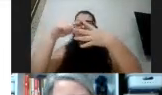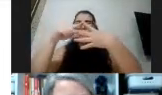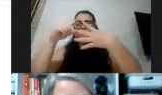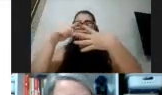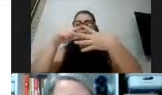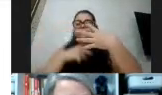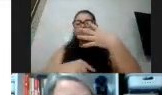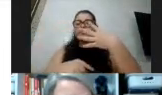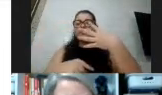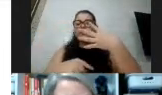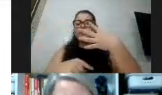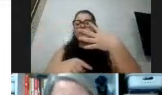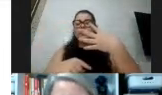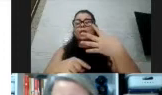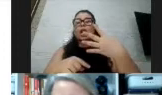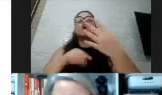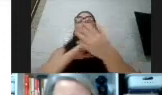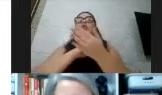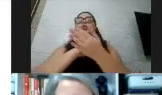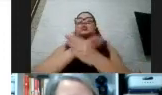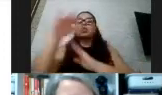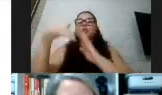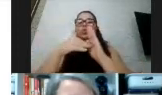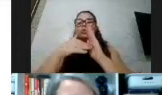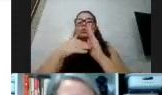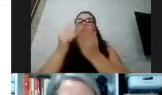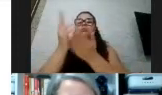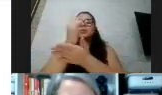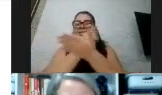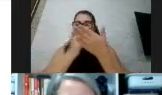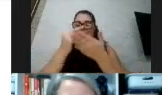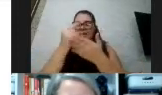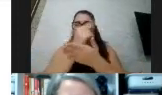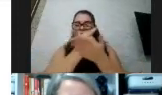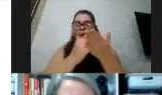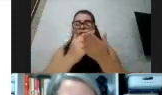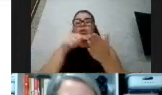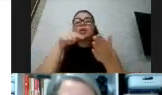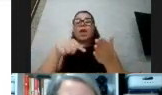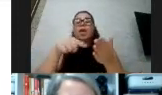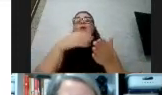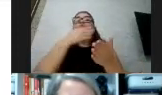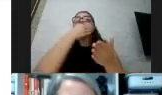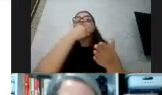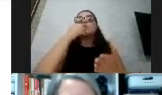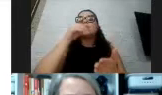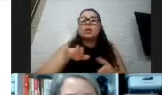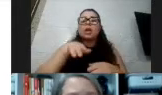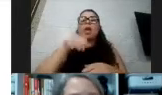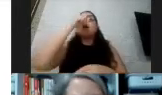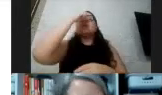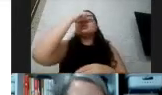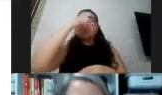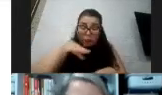as ilustrações são desenhos, não são fotos, é um menino espirrando e eliminando várias